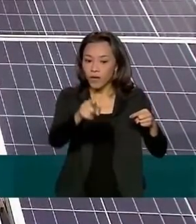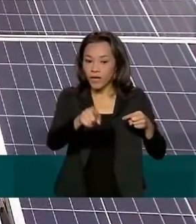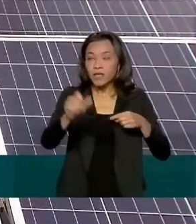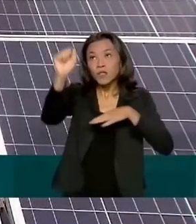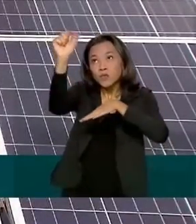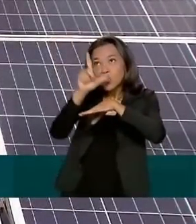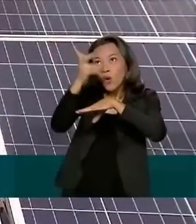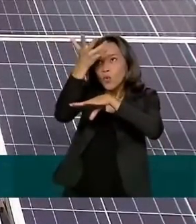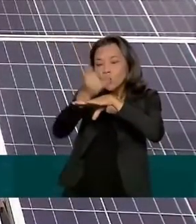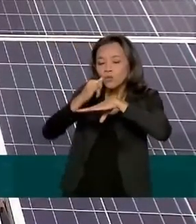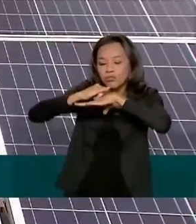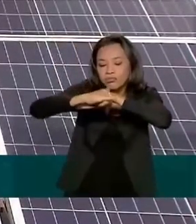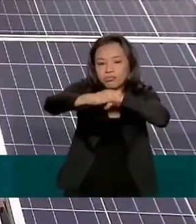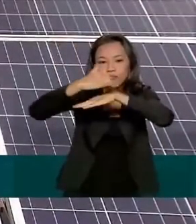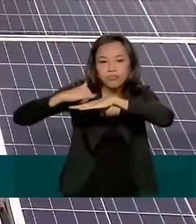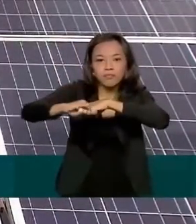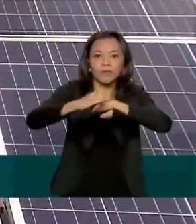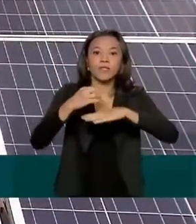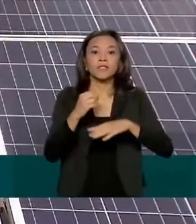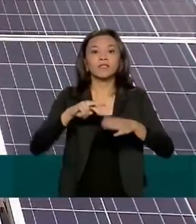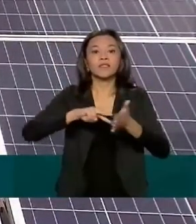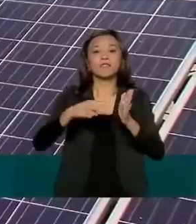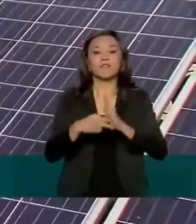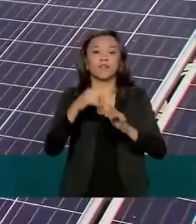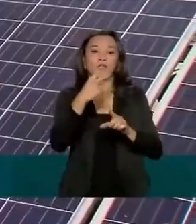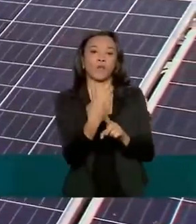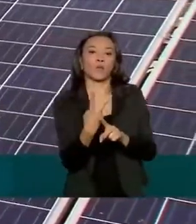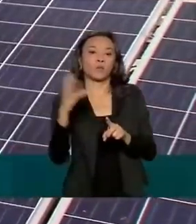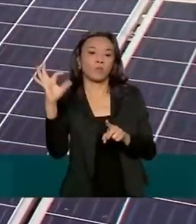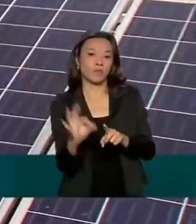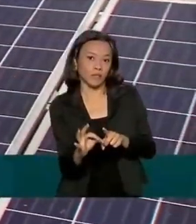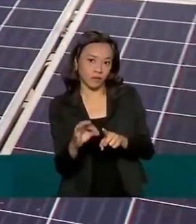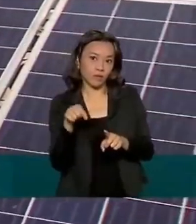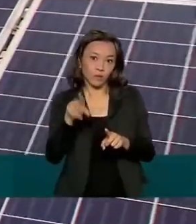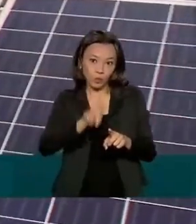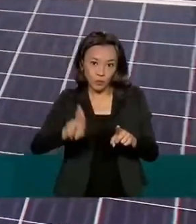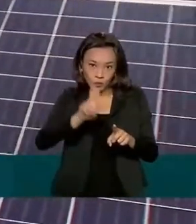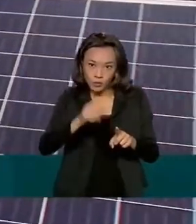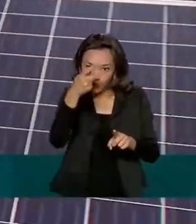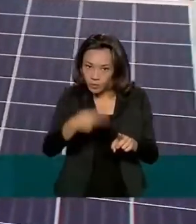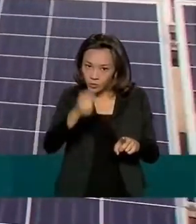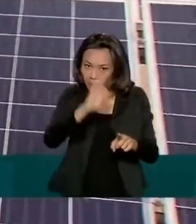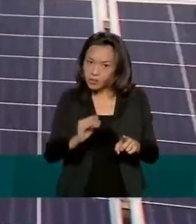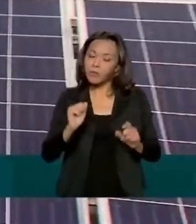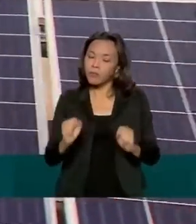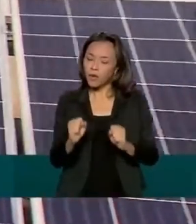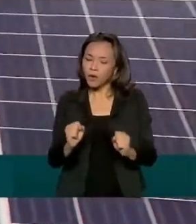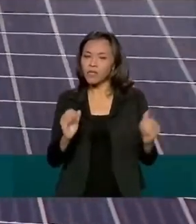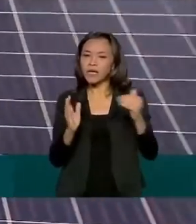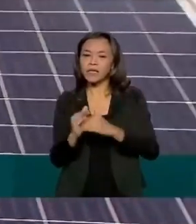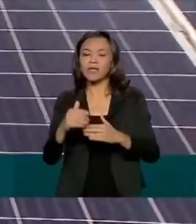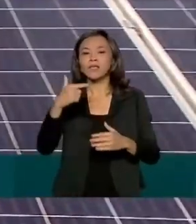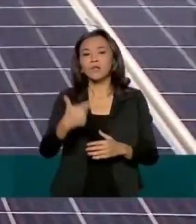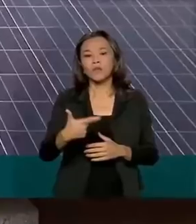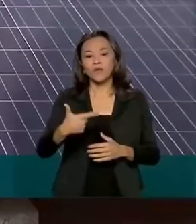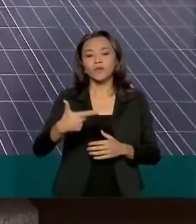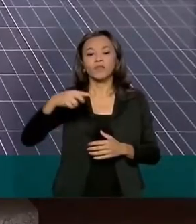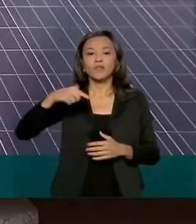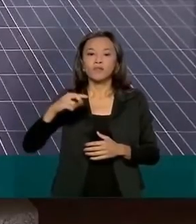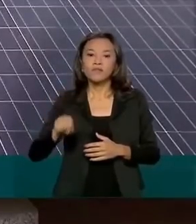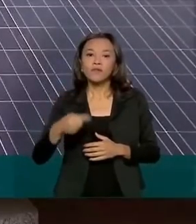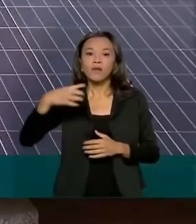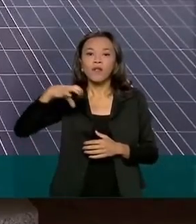representa 2% da matriz elétrica do Brasil e pode atingir 2,9% até o final deste ano.